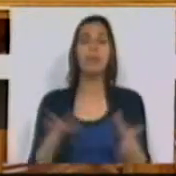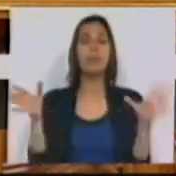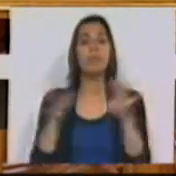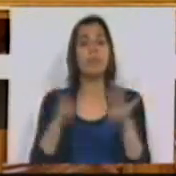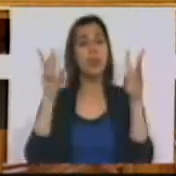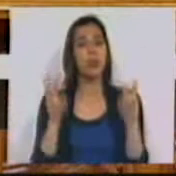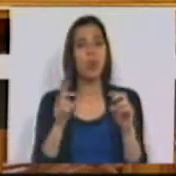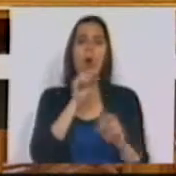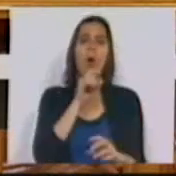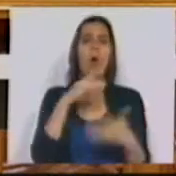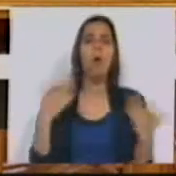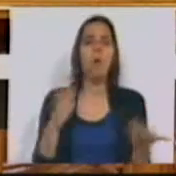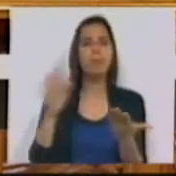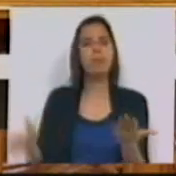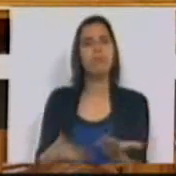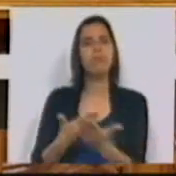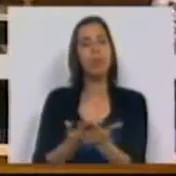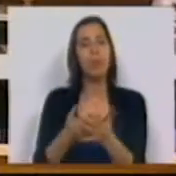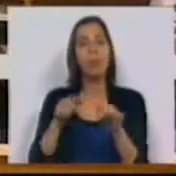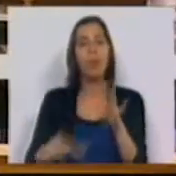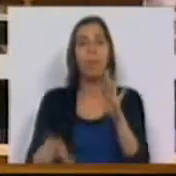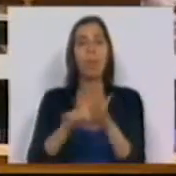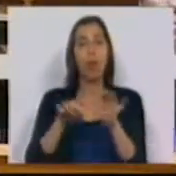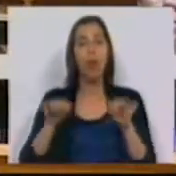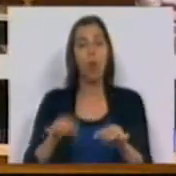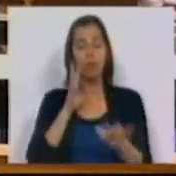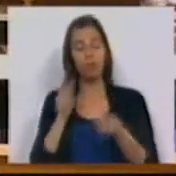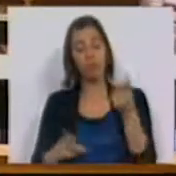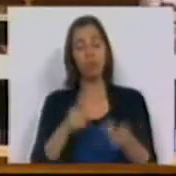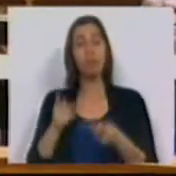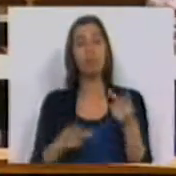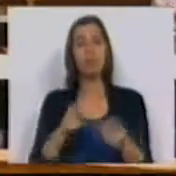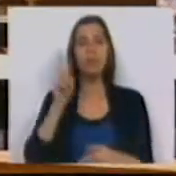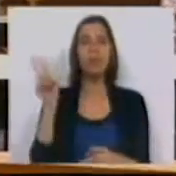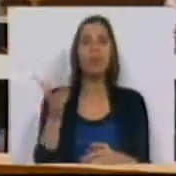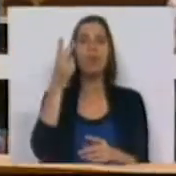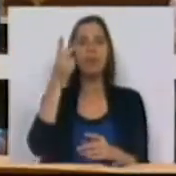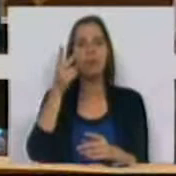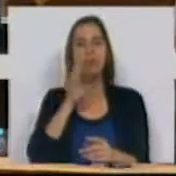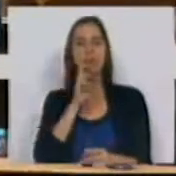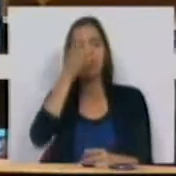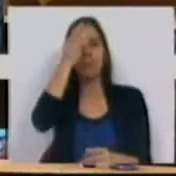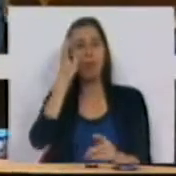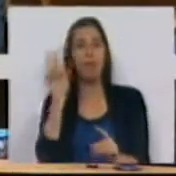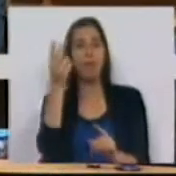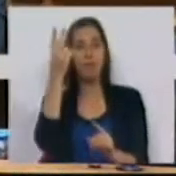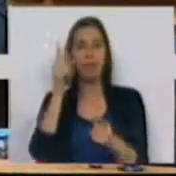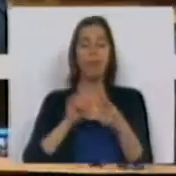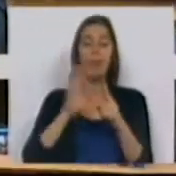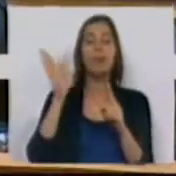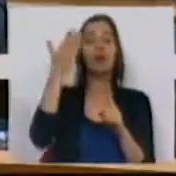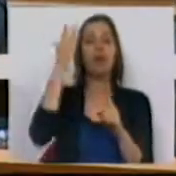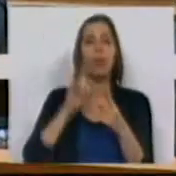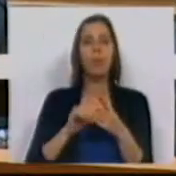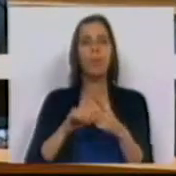sobre a oportunidade da apresentação da proposta de lei que hoje apreciamos, duas primeiras observações. Em primeiro